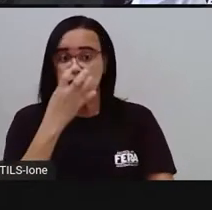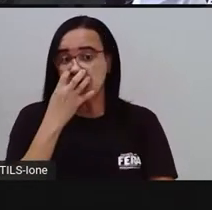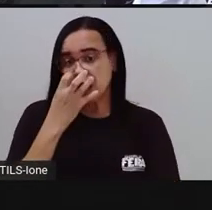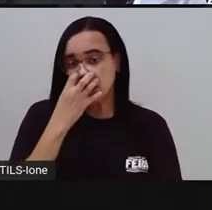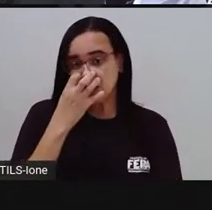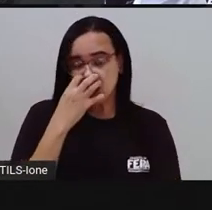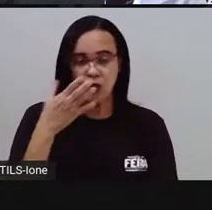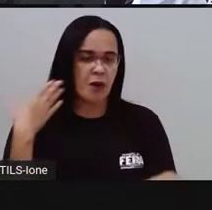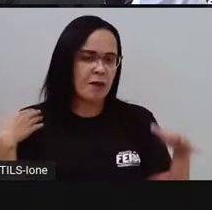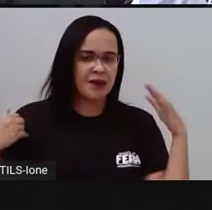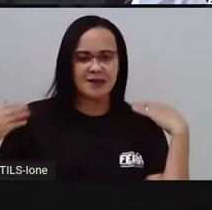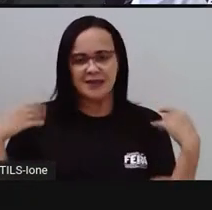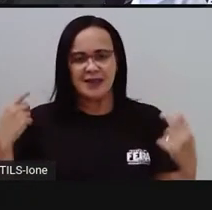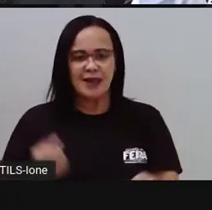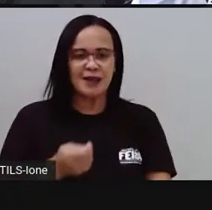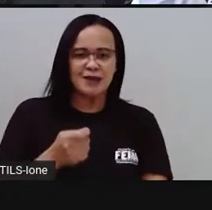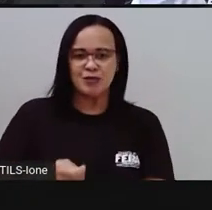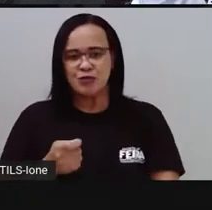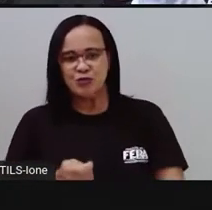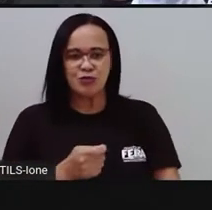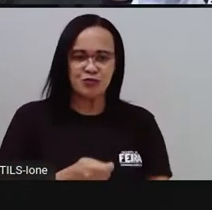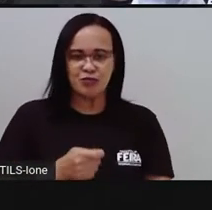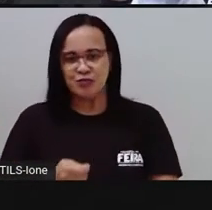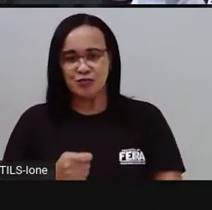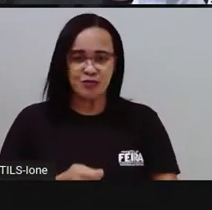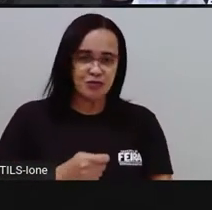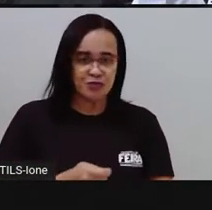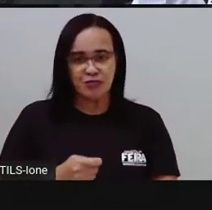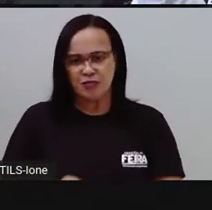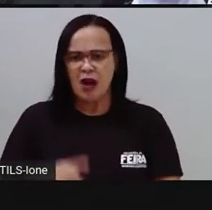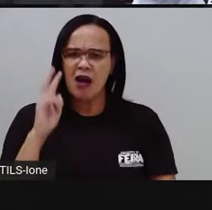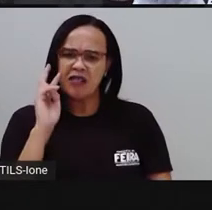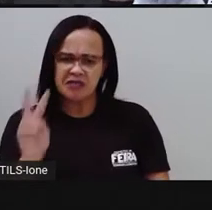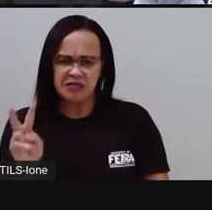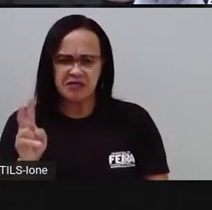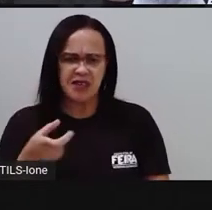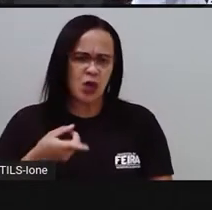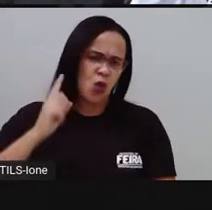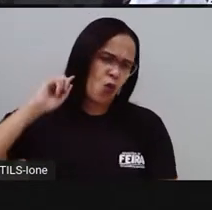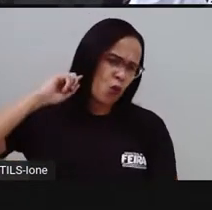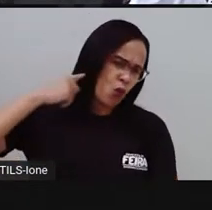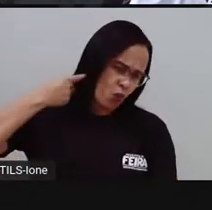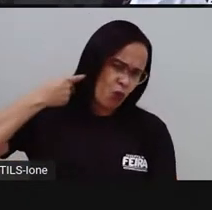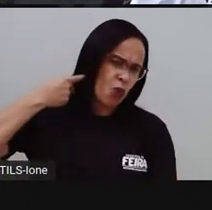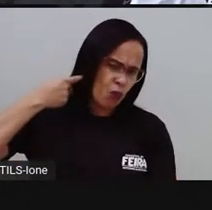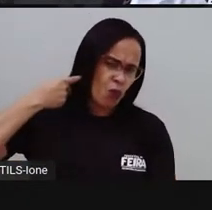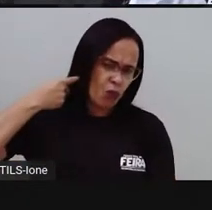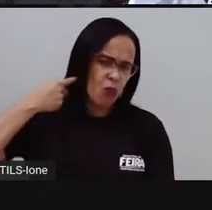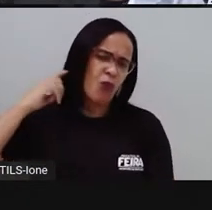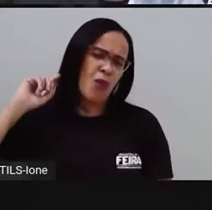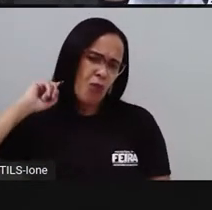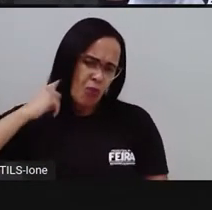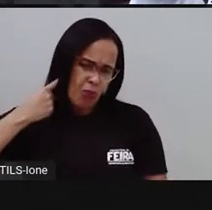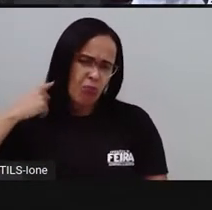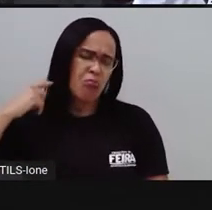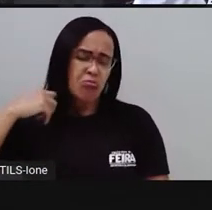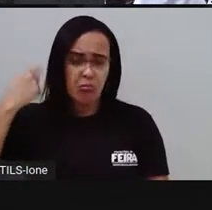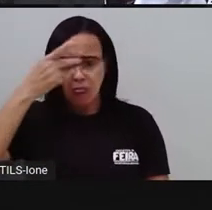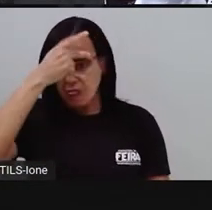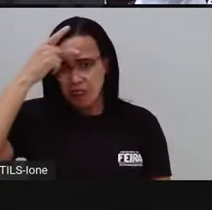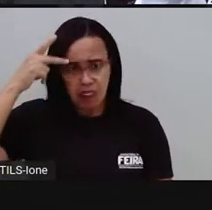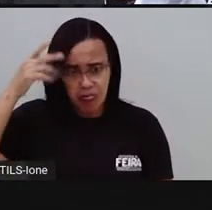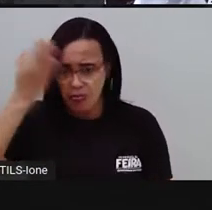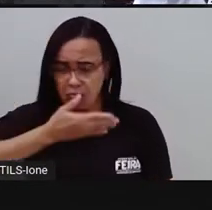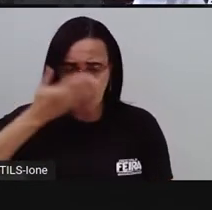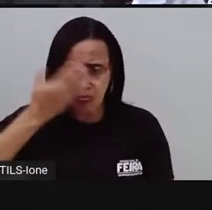Teve um tempo em que as calçadas ficavam cheias de sujeira de cachorro. E muita gente pisava na sujeira da